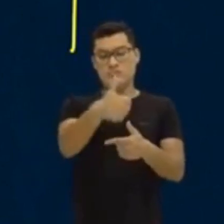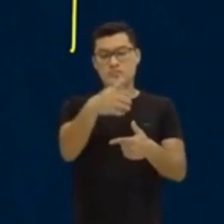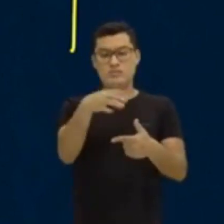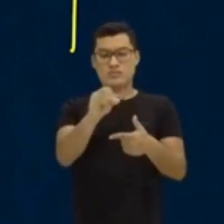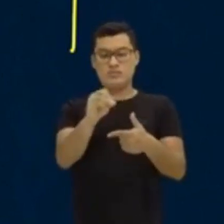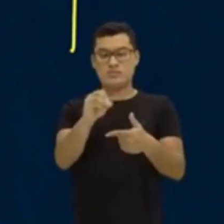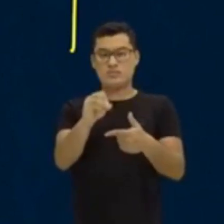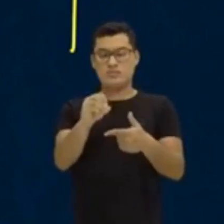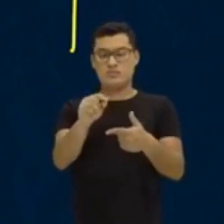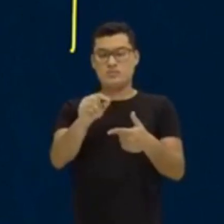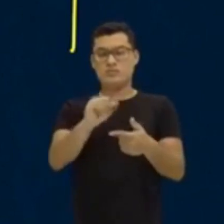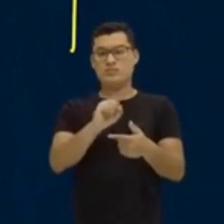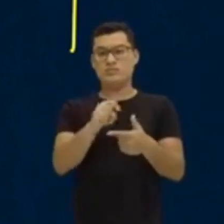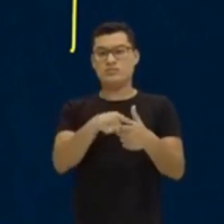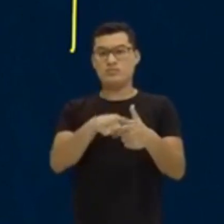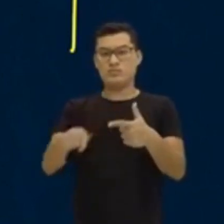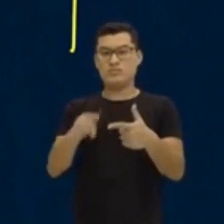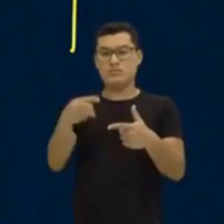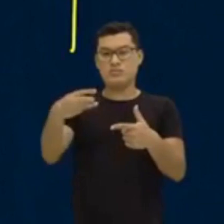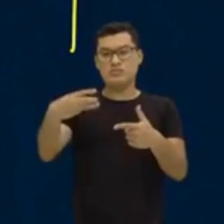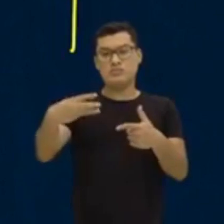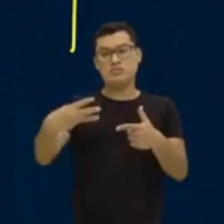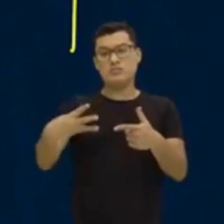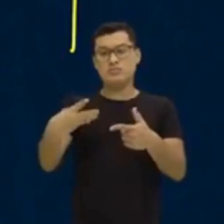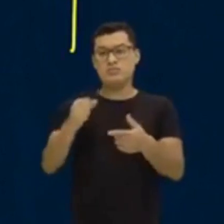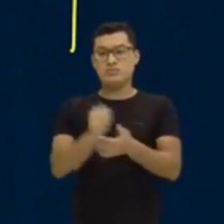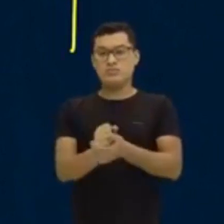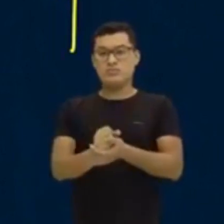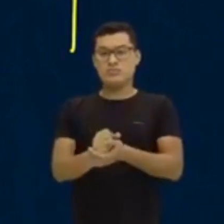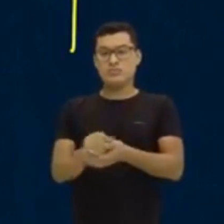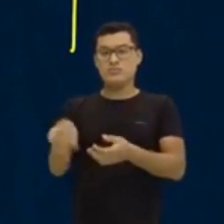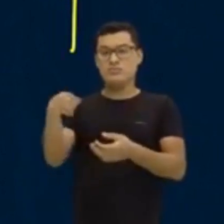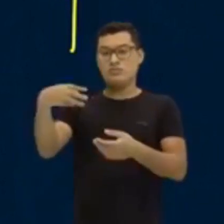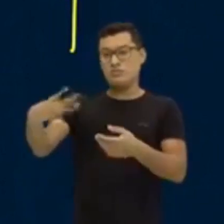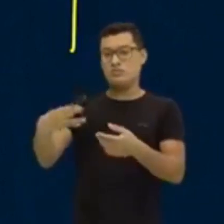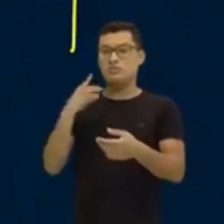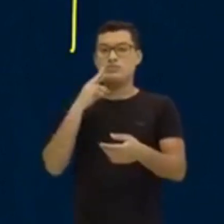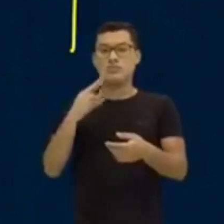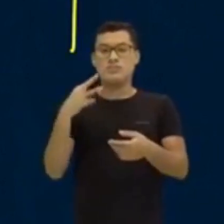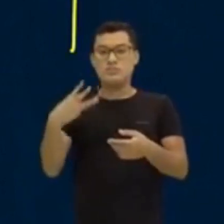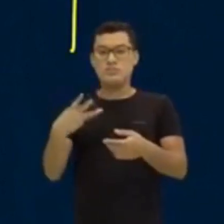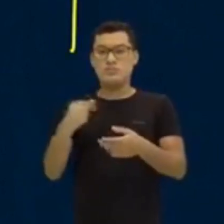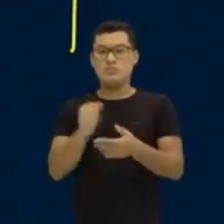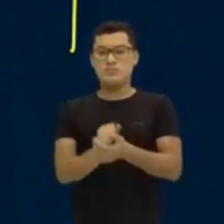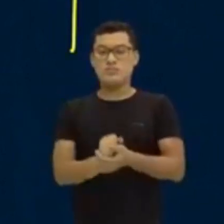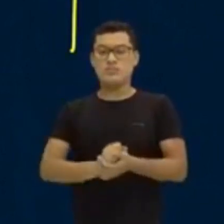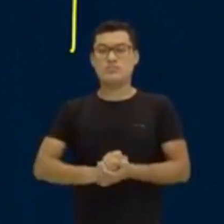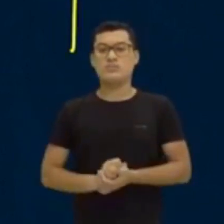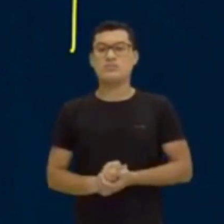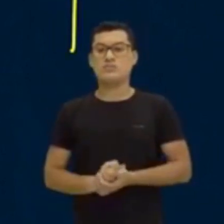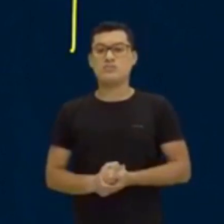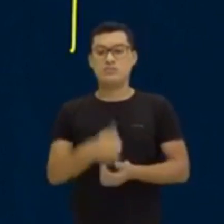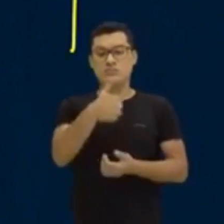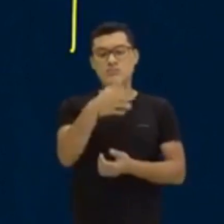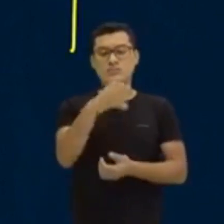3. 3 vezes 3, 9. 10 menos 9, 1. Acrescento 0. 10 dividido por 3, 3.